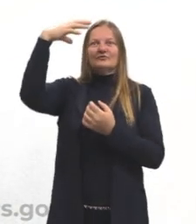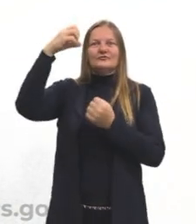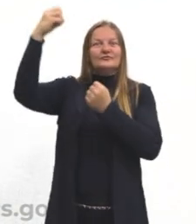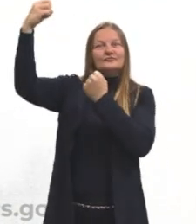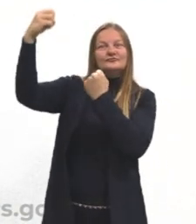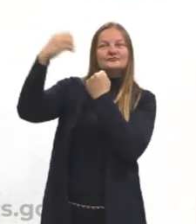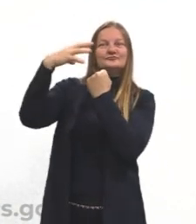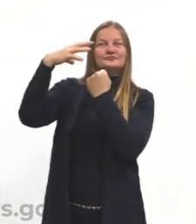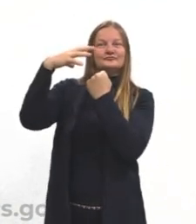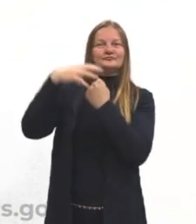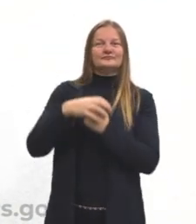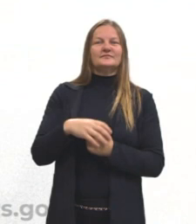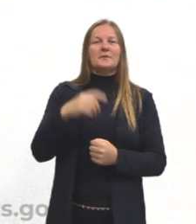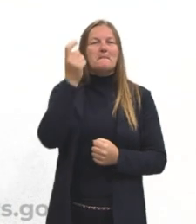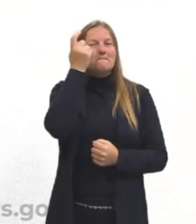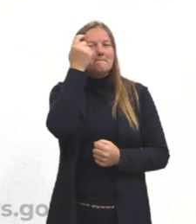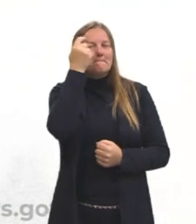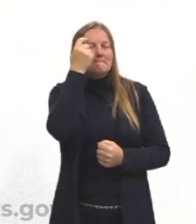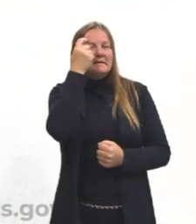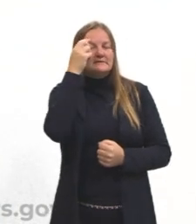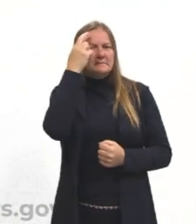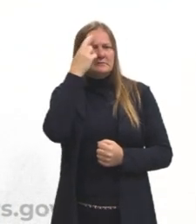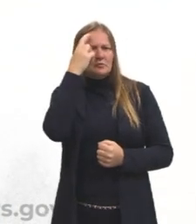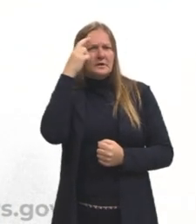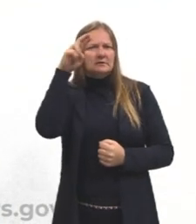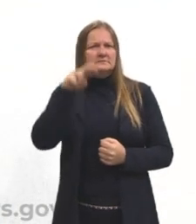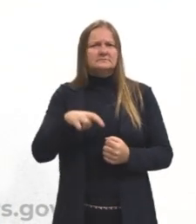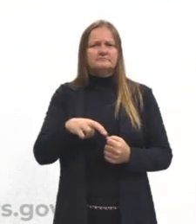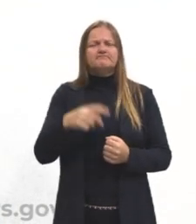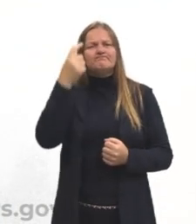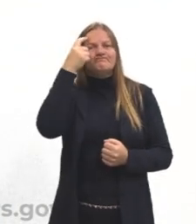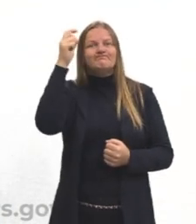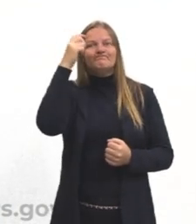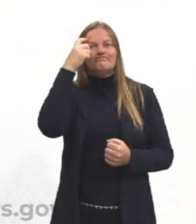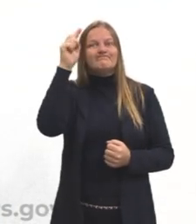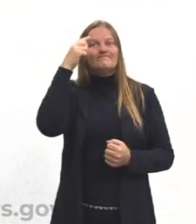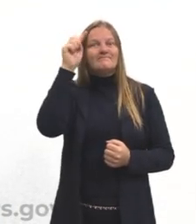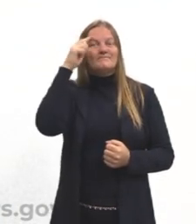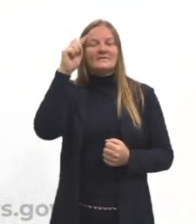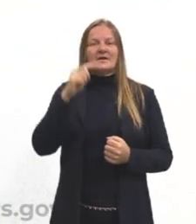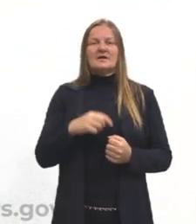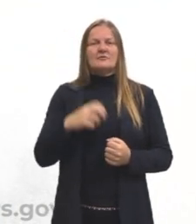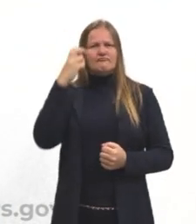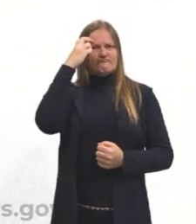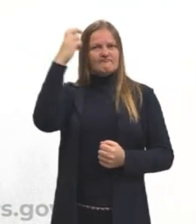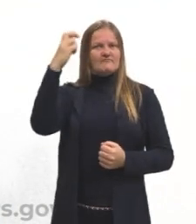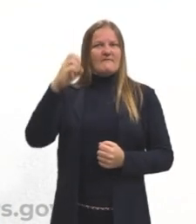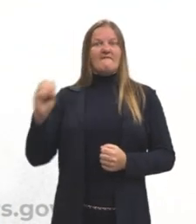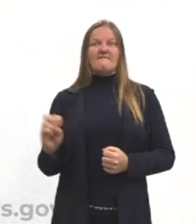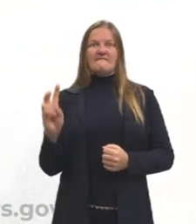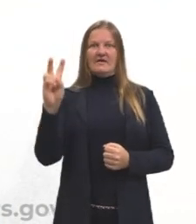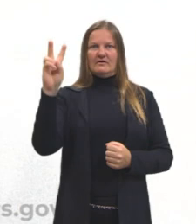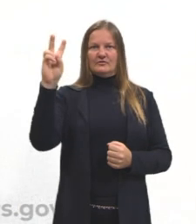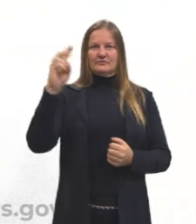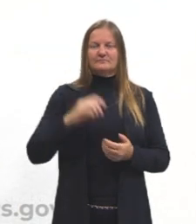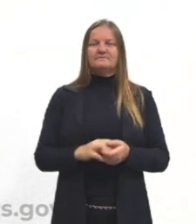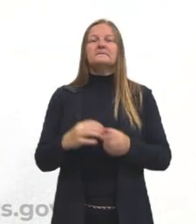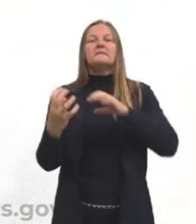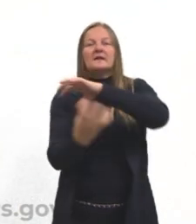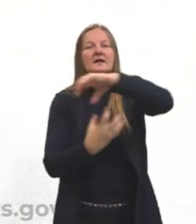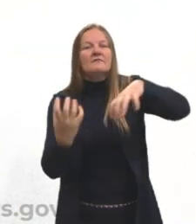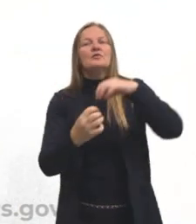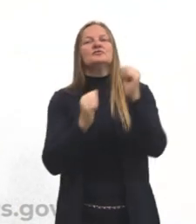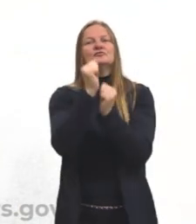fosse o pensamento, a razão, como as ideias, a intelectualidade, ela está sendo valorizada. A Revolução